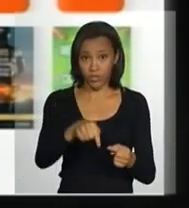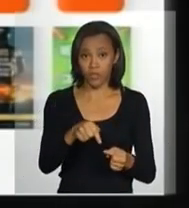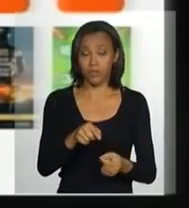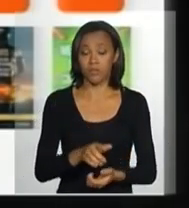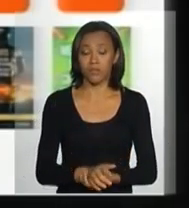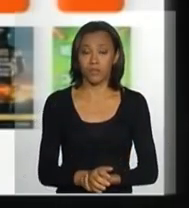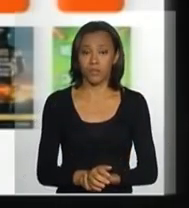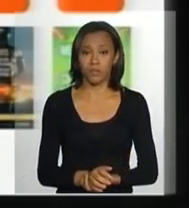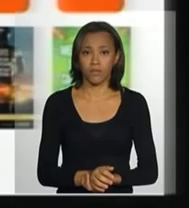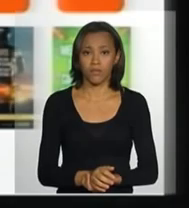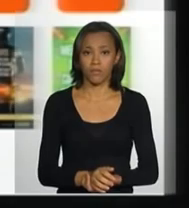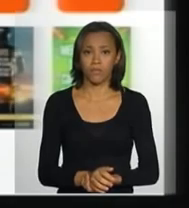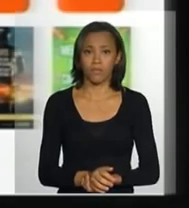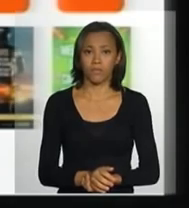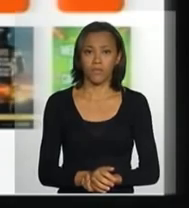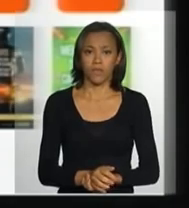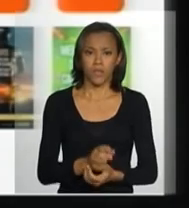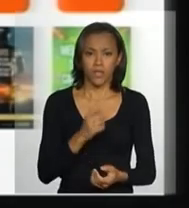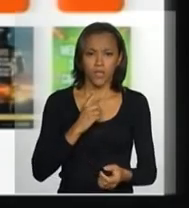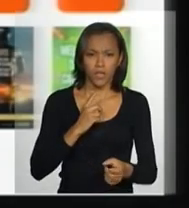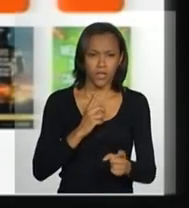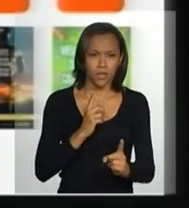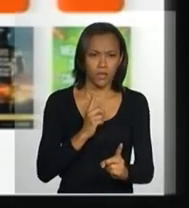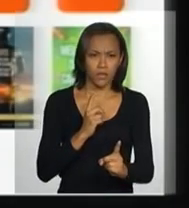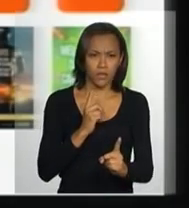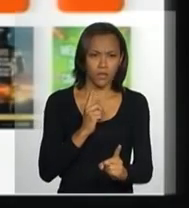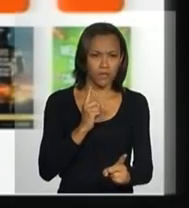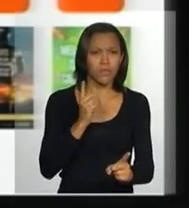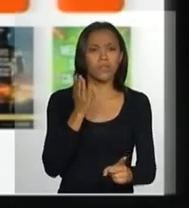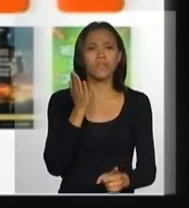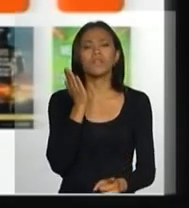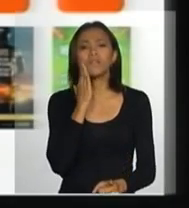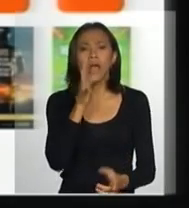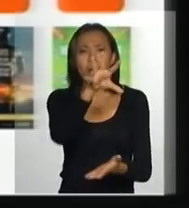se resistam o maior número de acidentes,